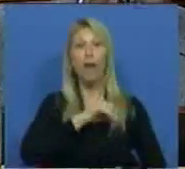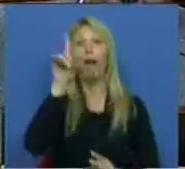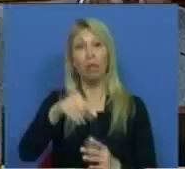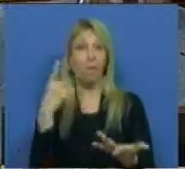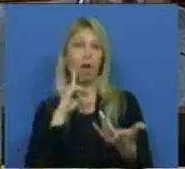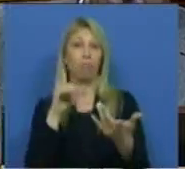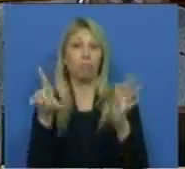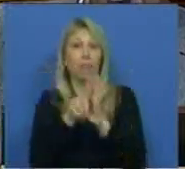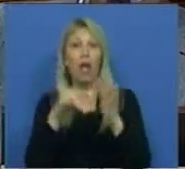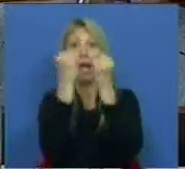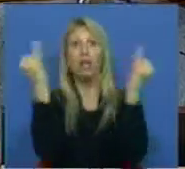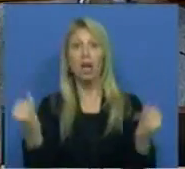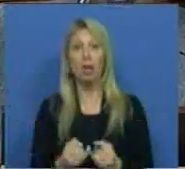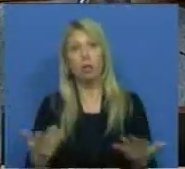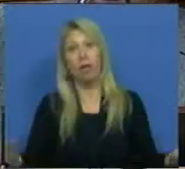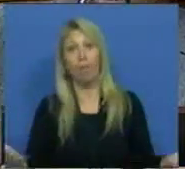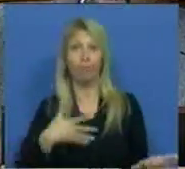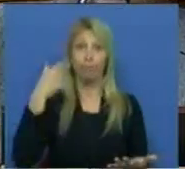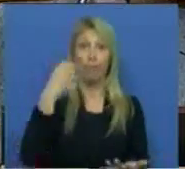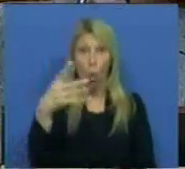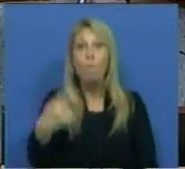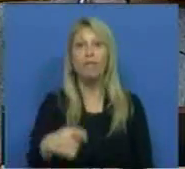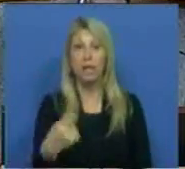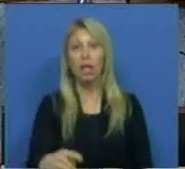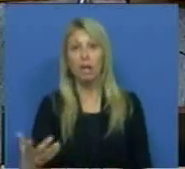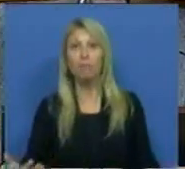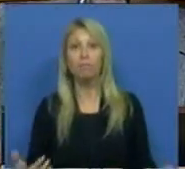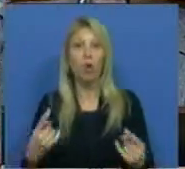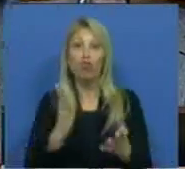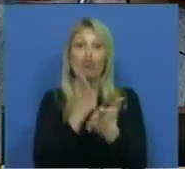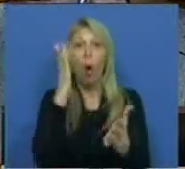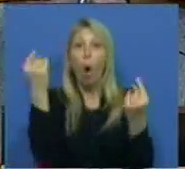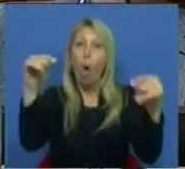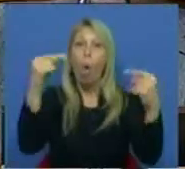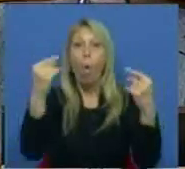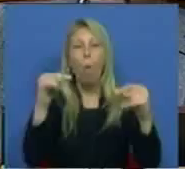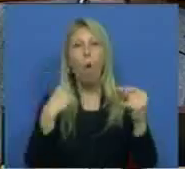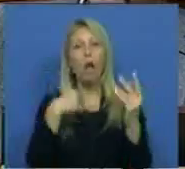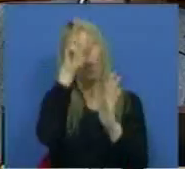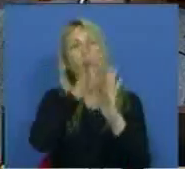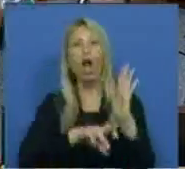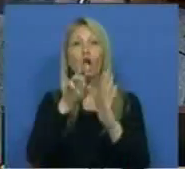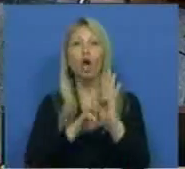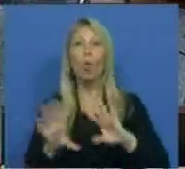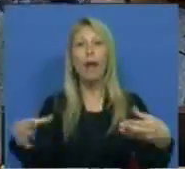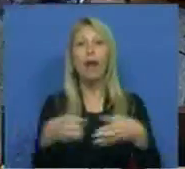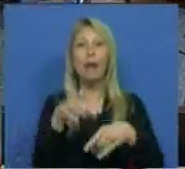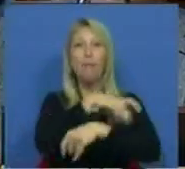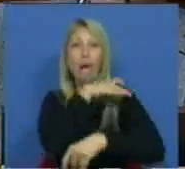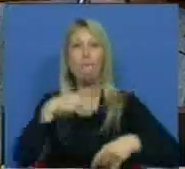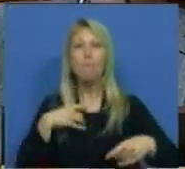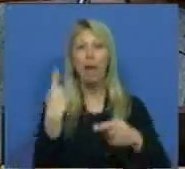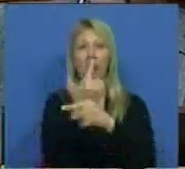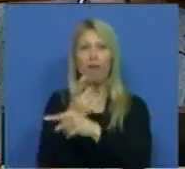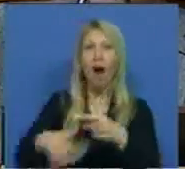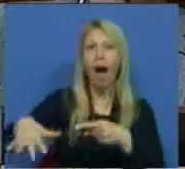que o conservador dispõe apenas, apenas, de um relatório de uma equipa multidisciplinar especializada, com pelo menos